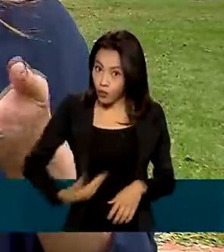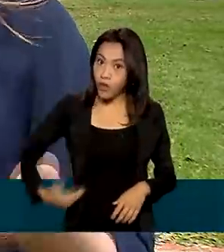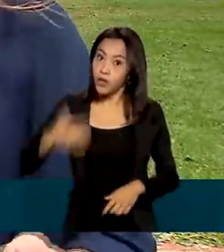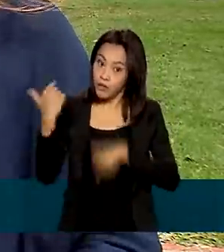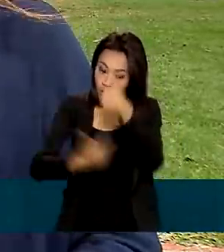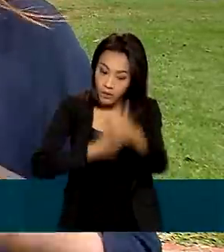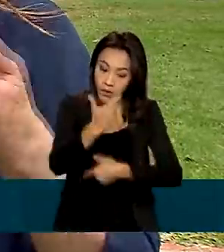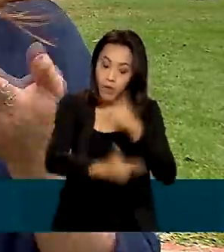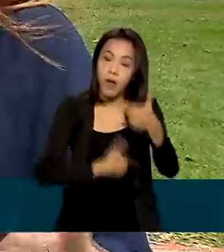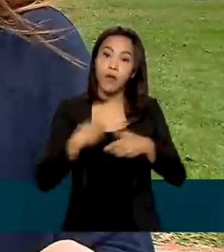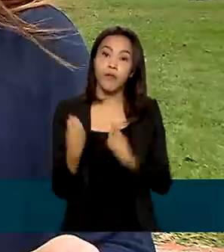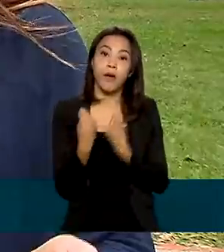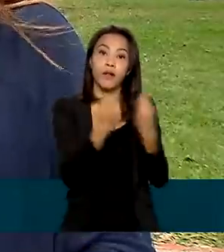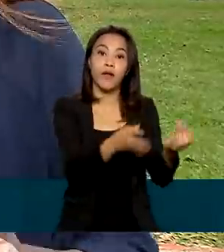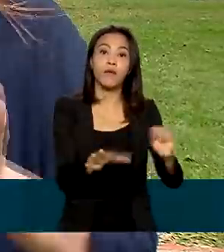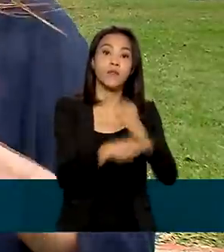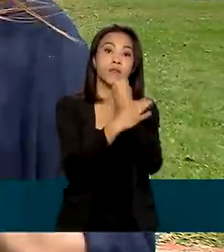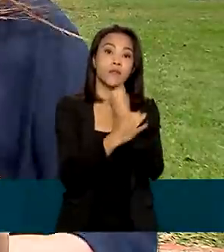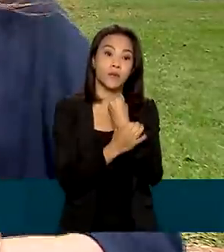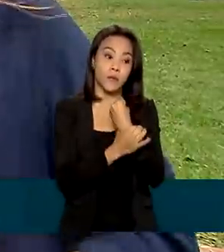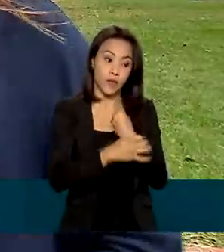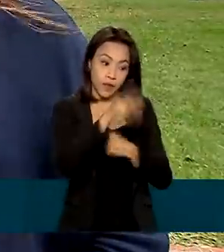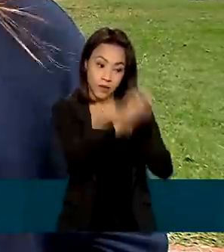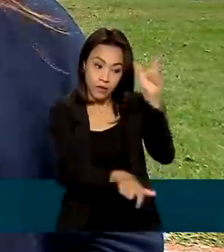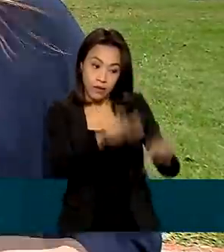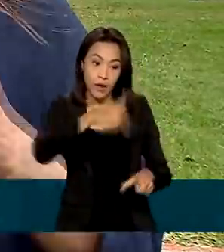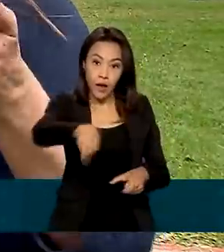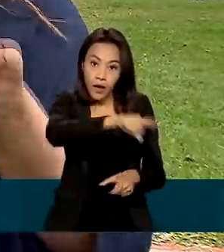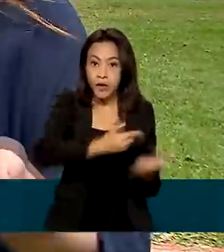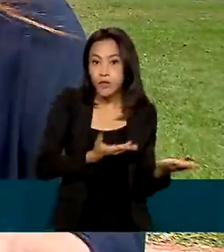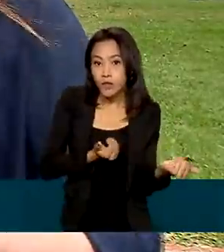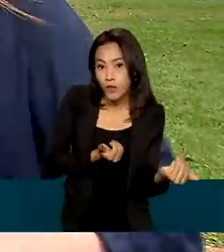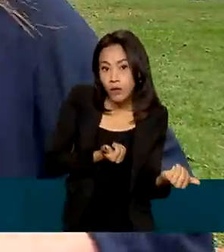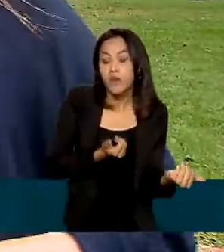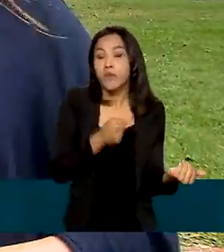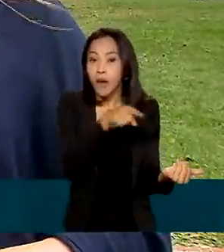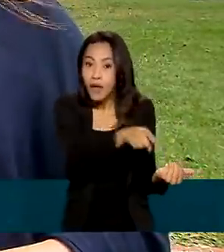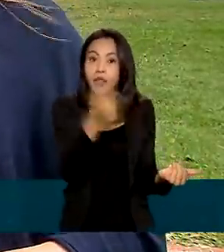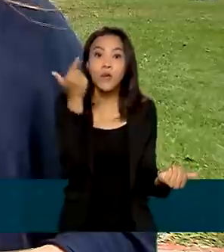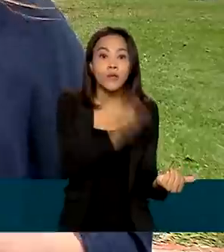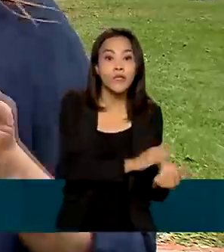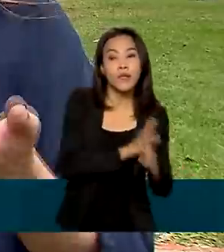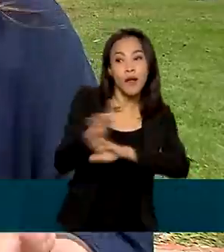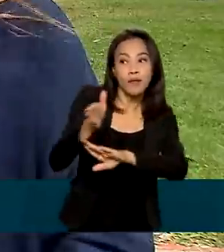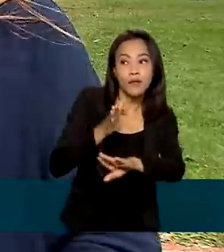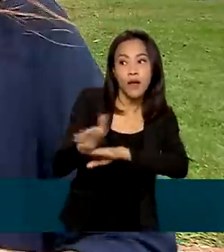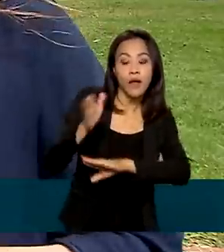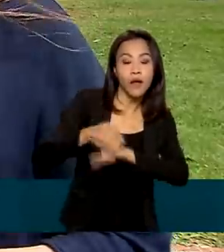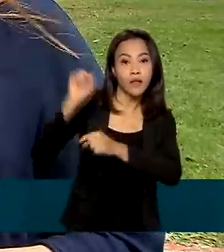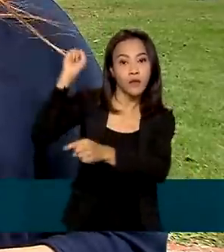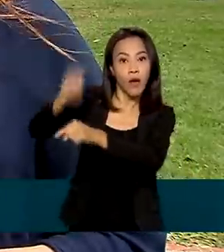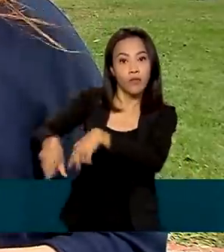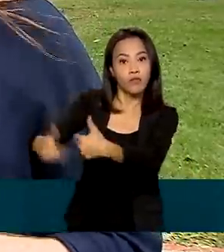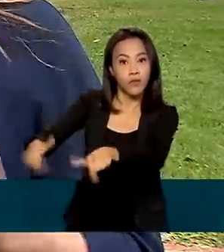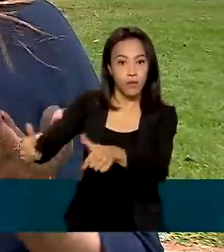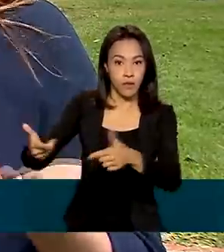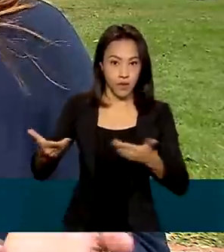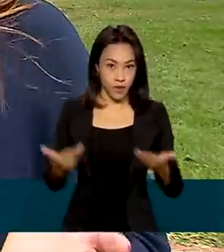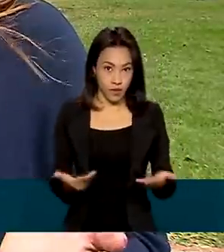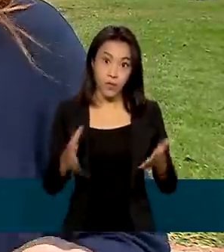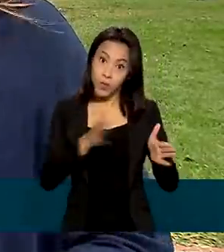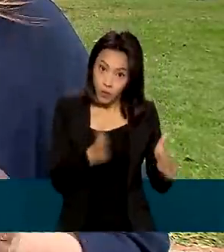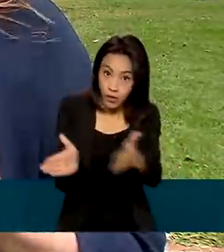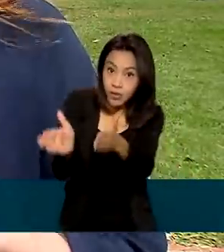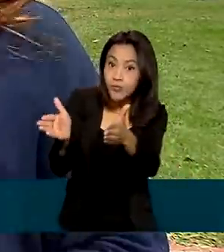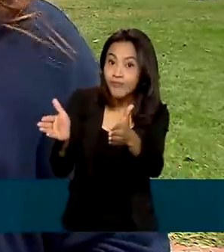para garantir maior amparo a esses meninos, facilitando o acesso deles ao mercado de trabalho. E o